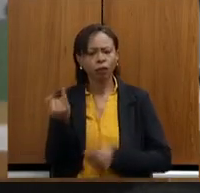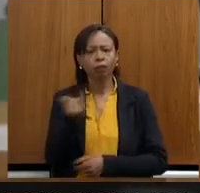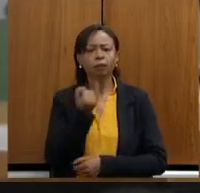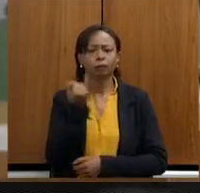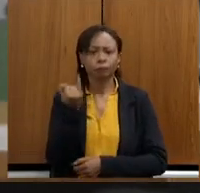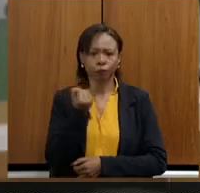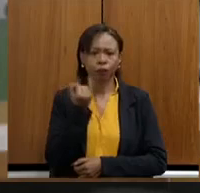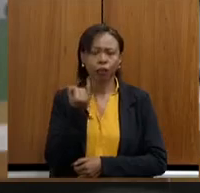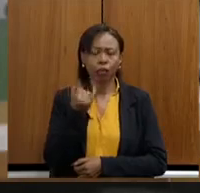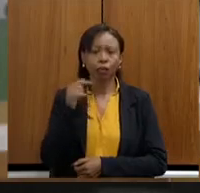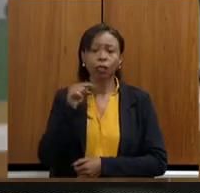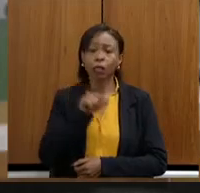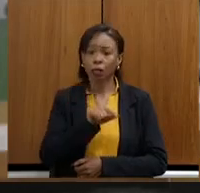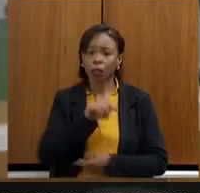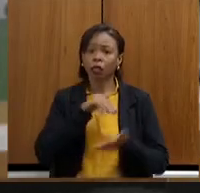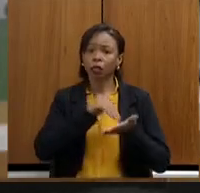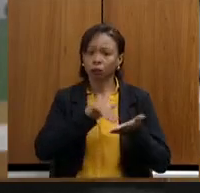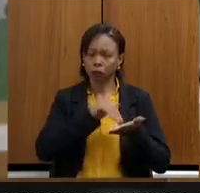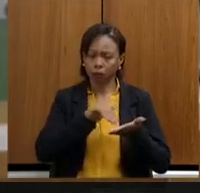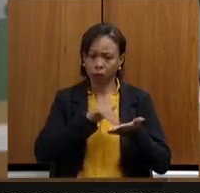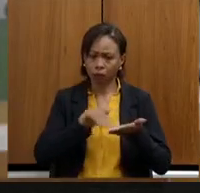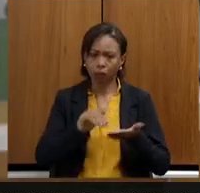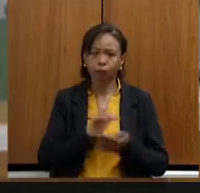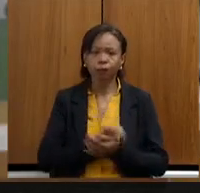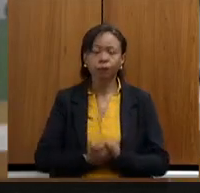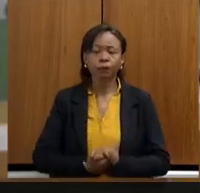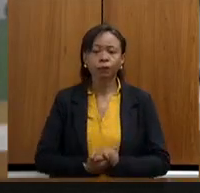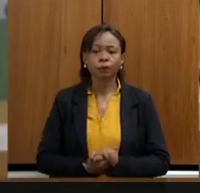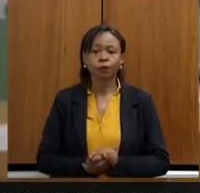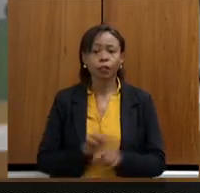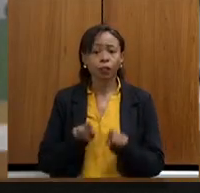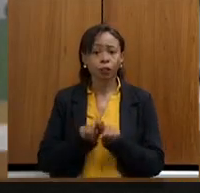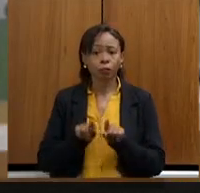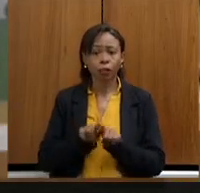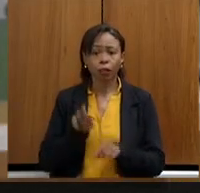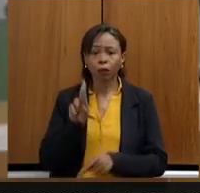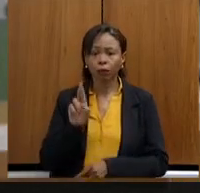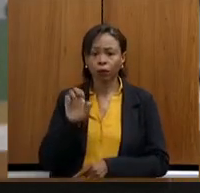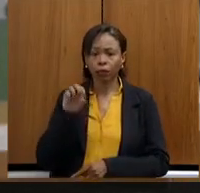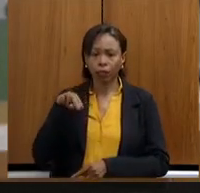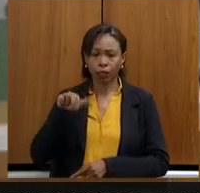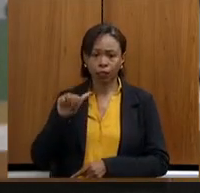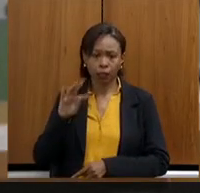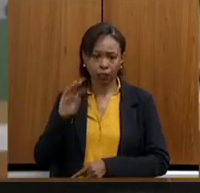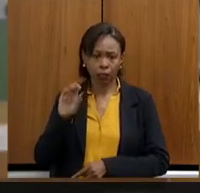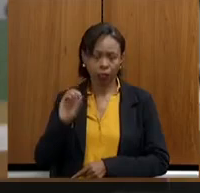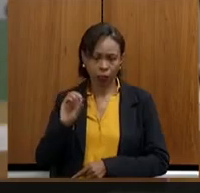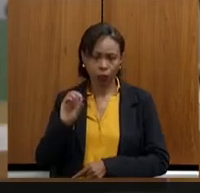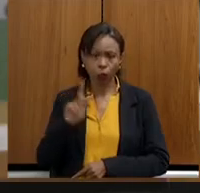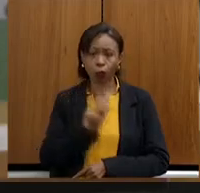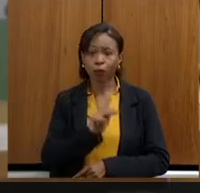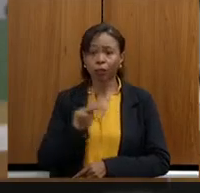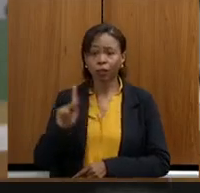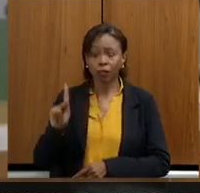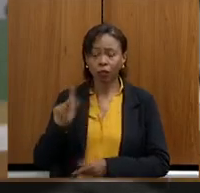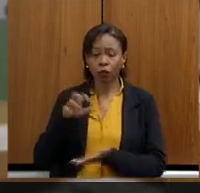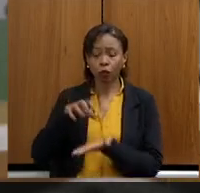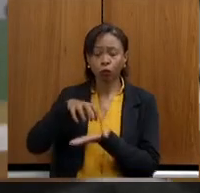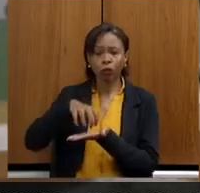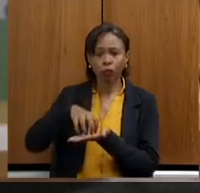frente à secretaria. Também saudar o Renato Teixeira, presidente da Fundação Estadual do Meio Ambiente,